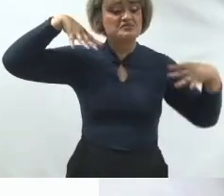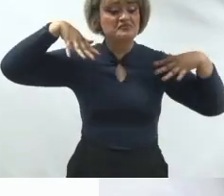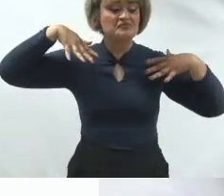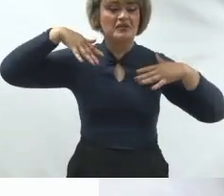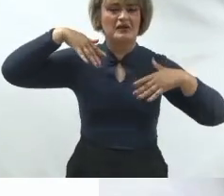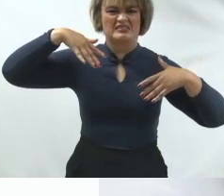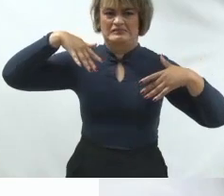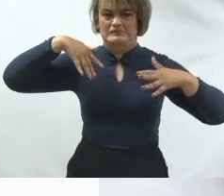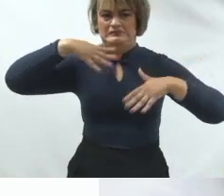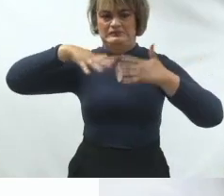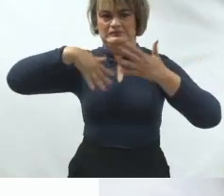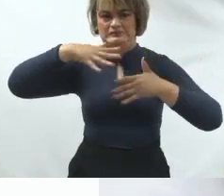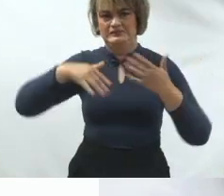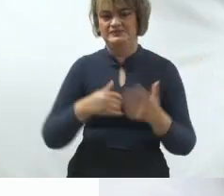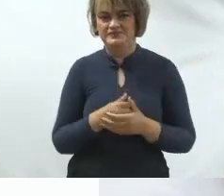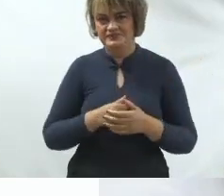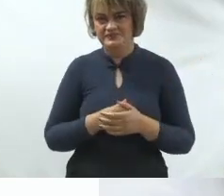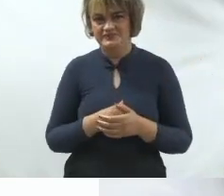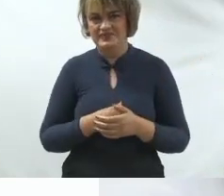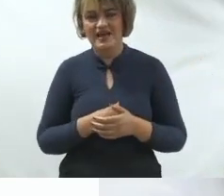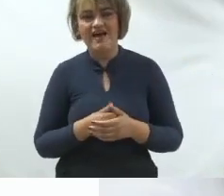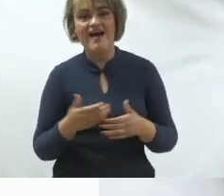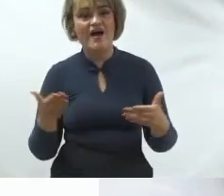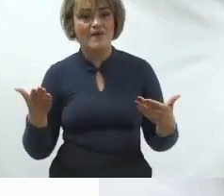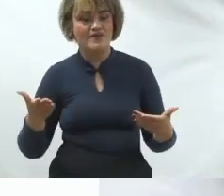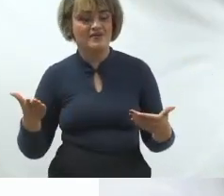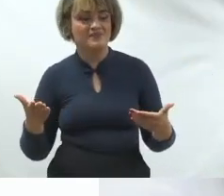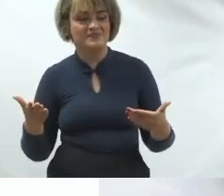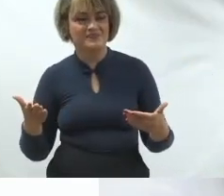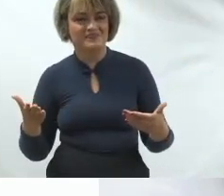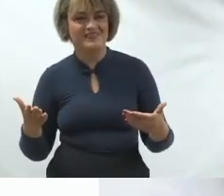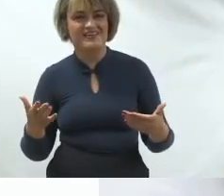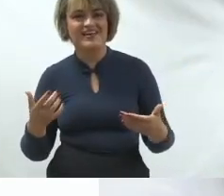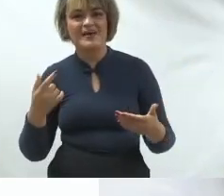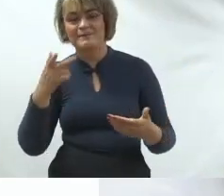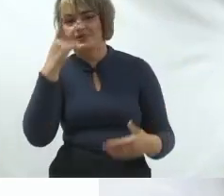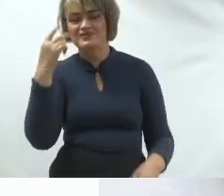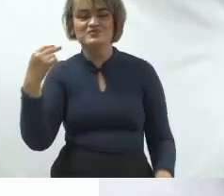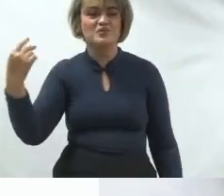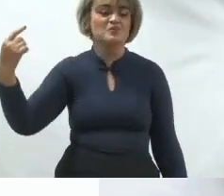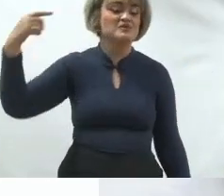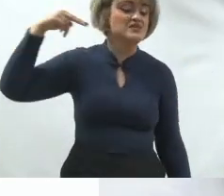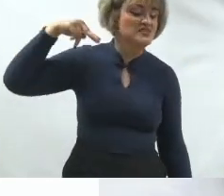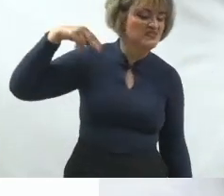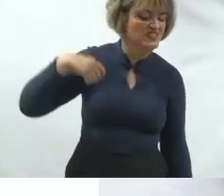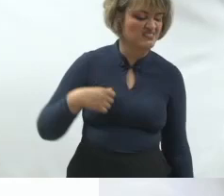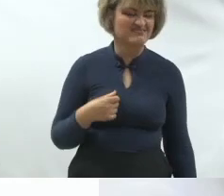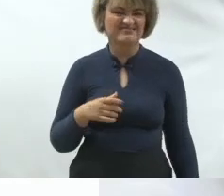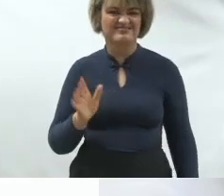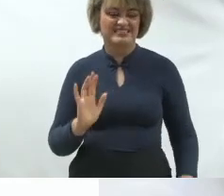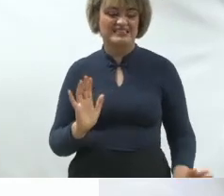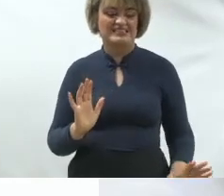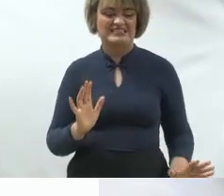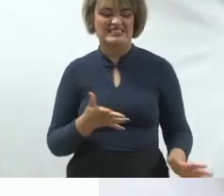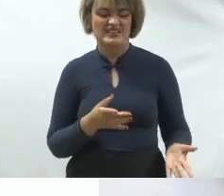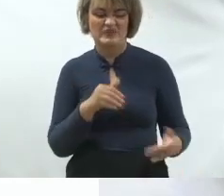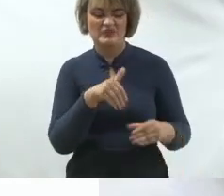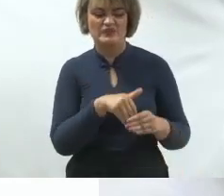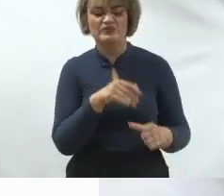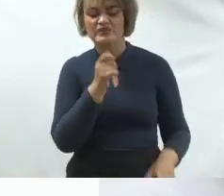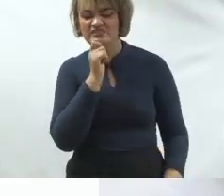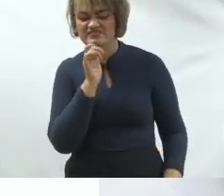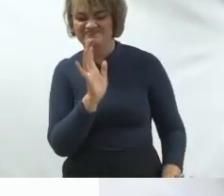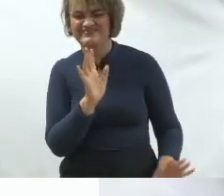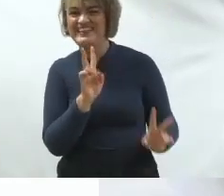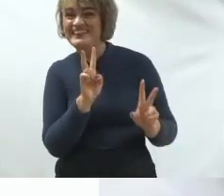E, para falar a verdade, nesse momento da pré-campanha, eu costumo dizer que se quer o eleitor está com a roupa apropriada, ele não quer casar. O assunto